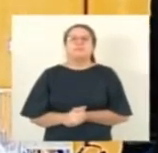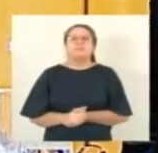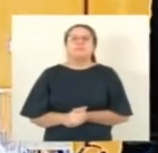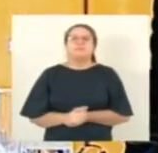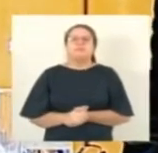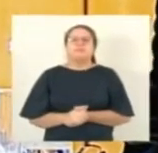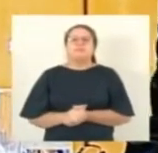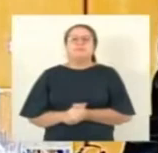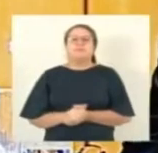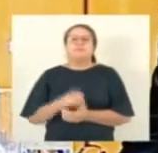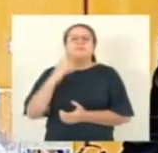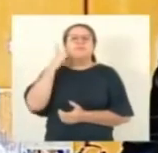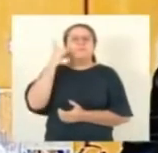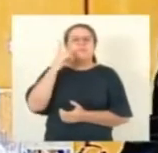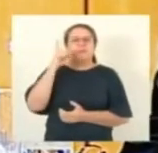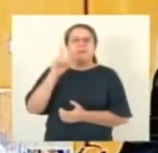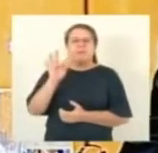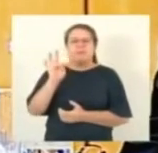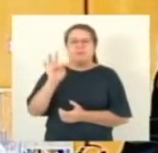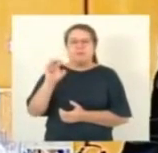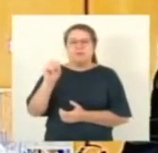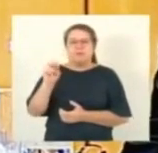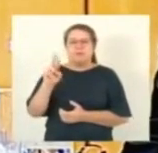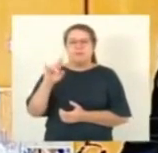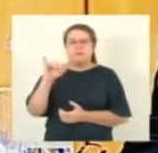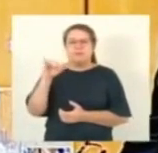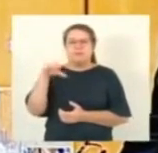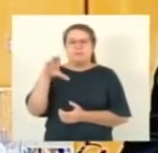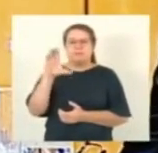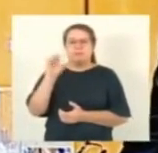Deputado Torino Marques.